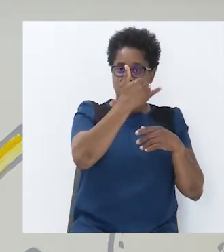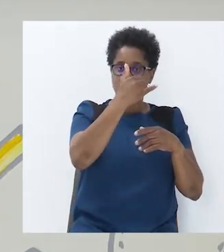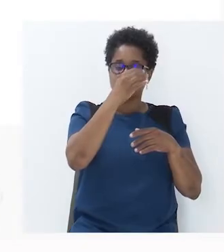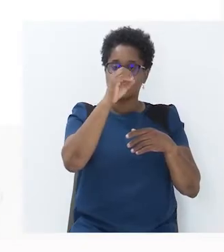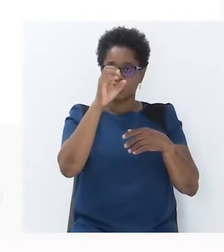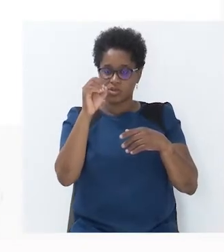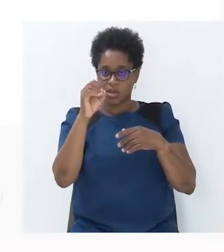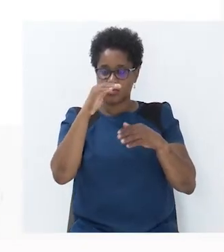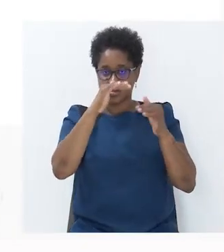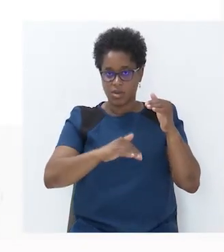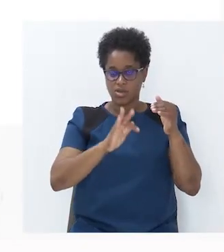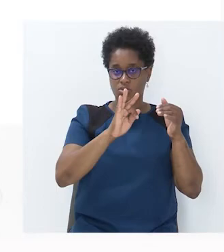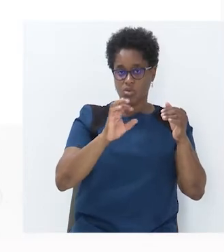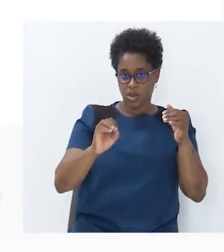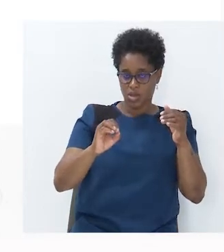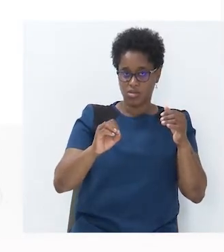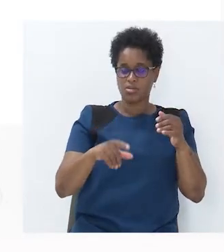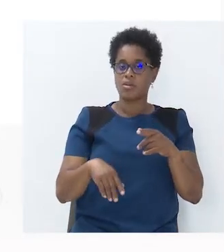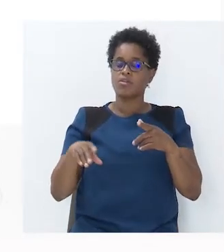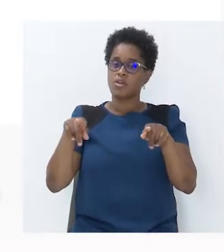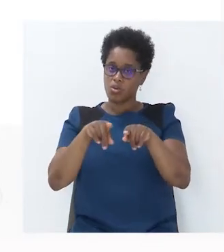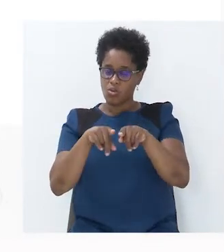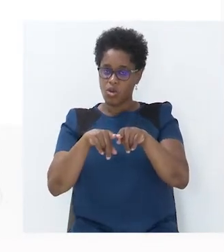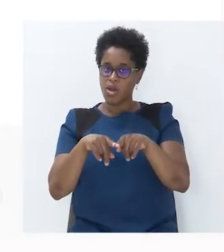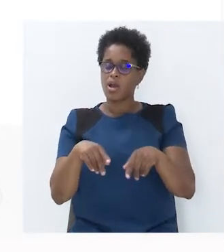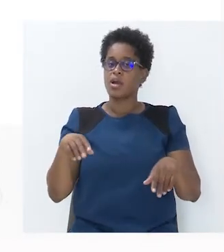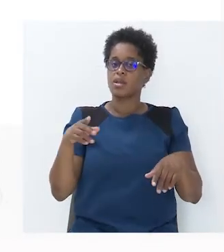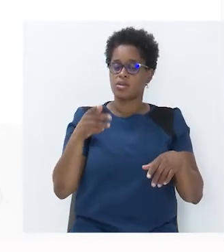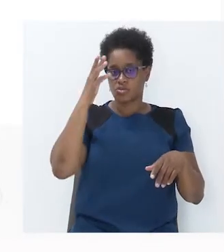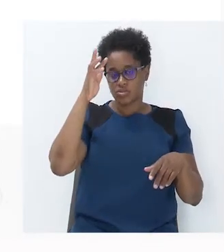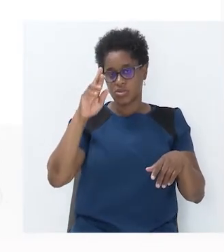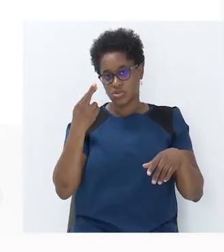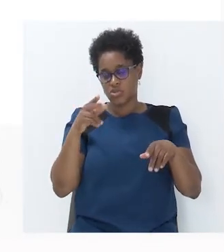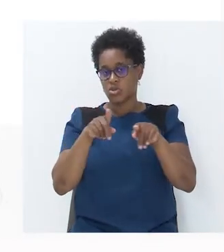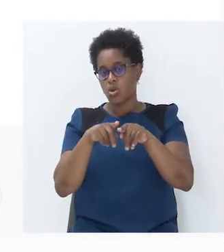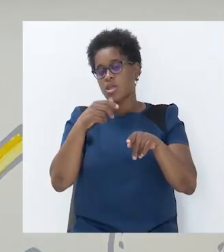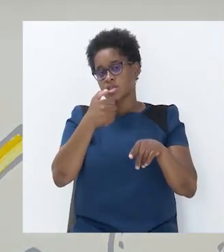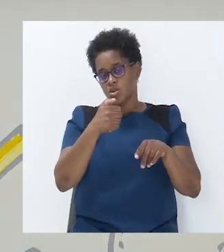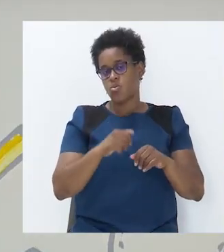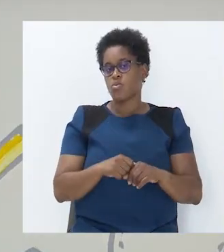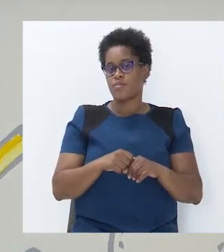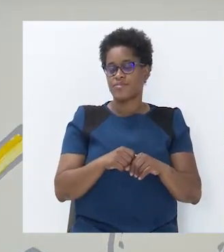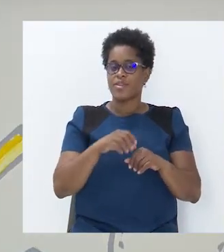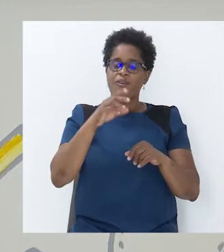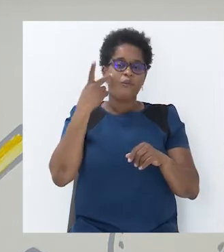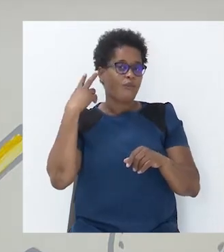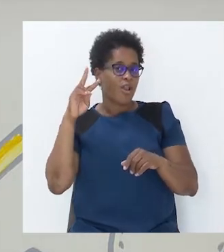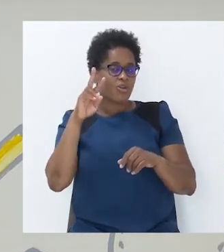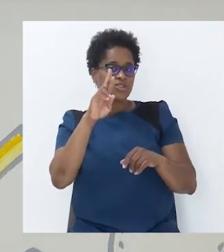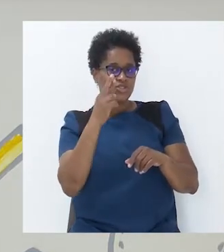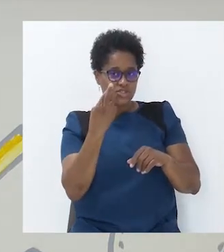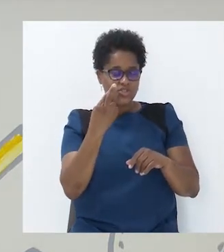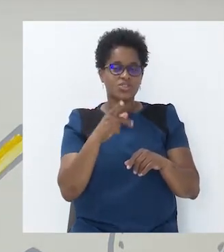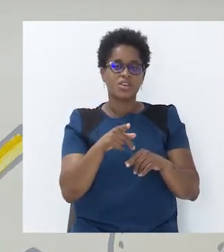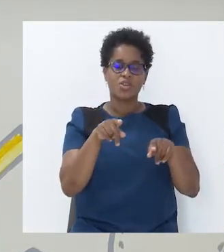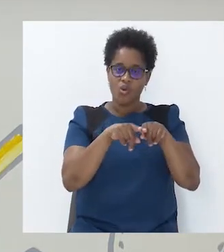40, nós iremos obter o valor do X igual a 5. Ou seja, então, o valor de X é